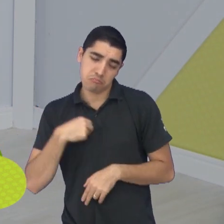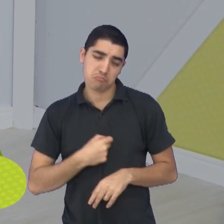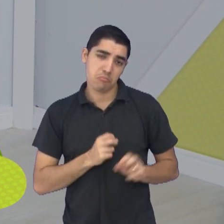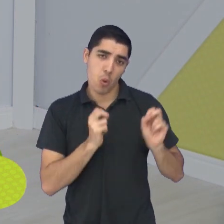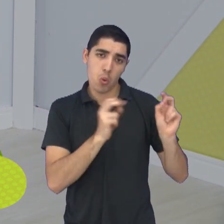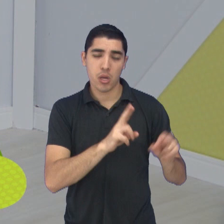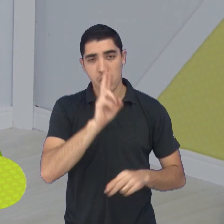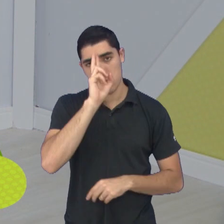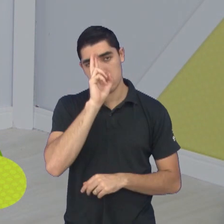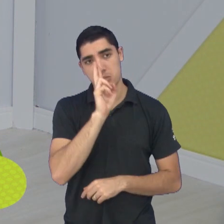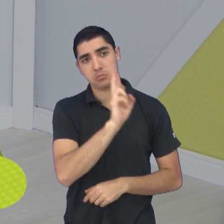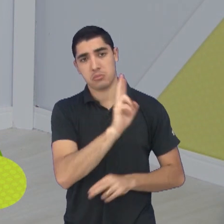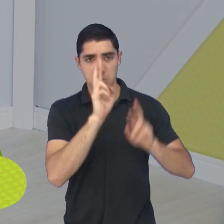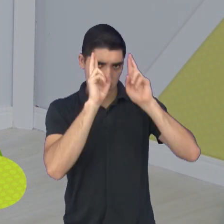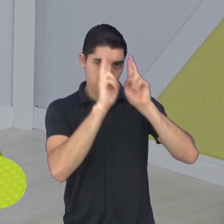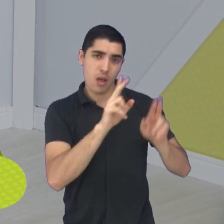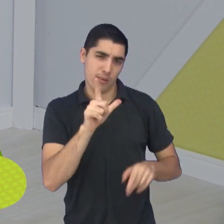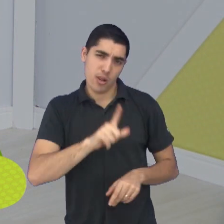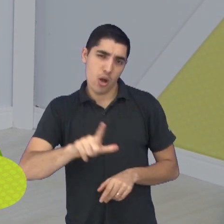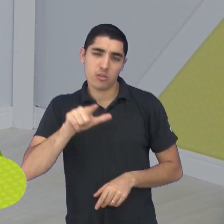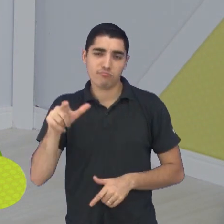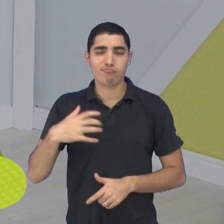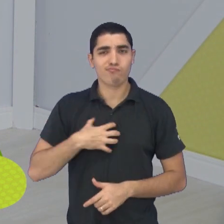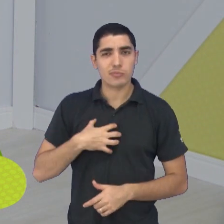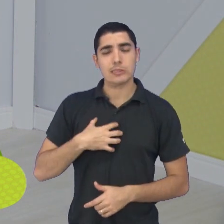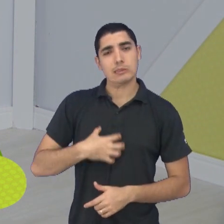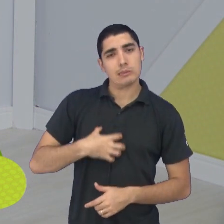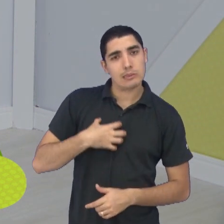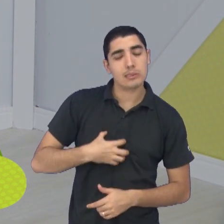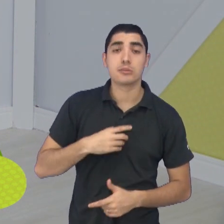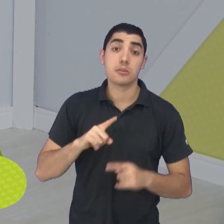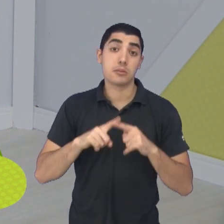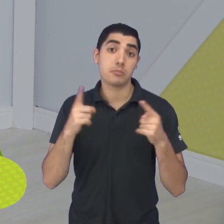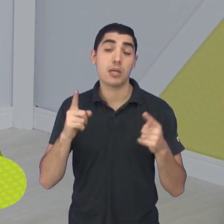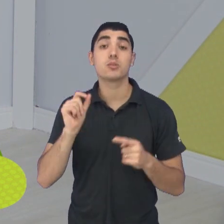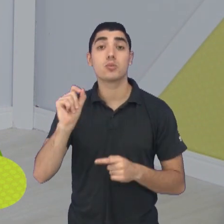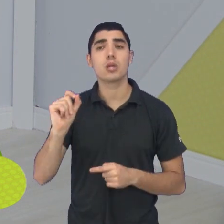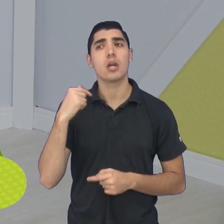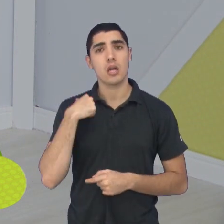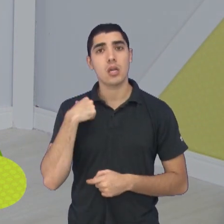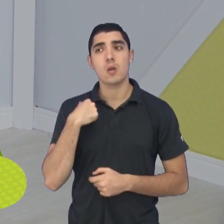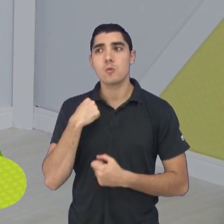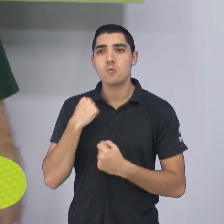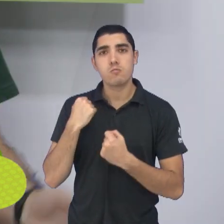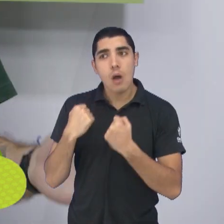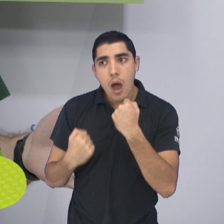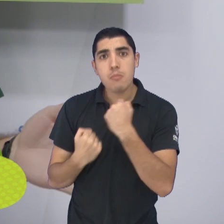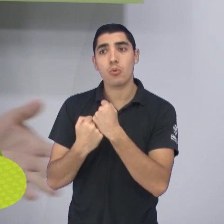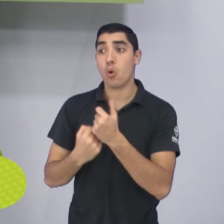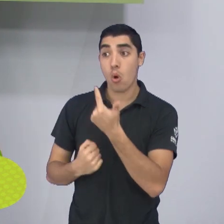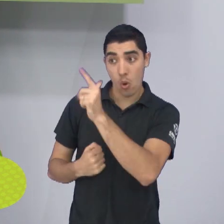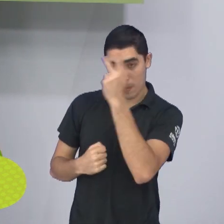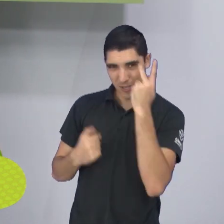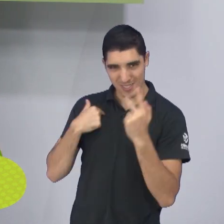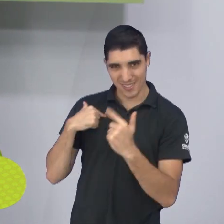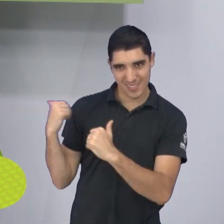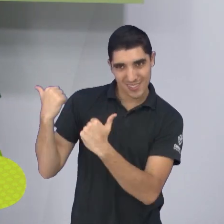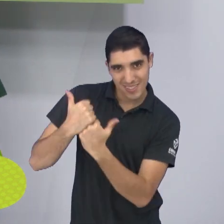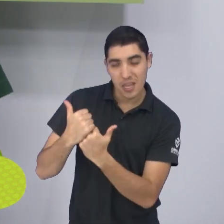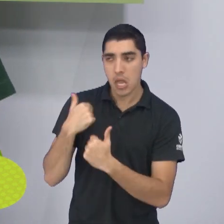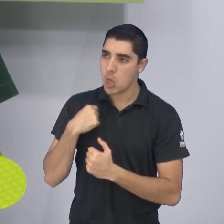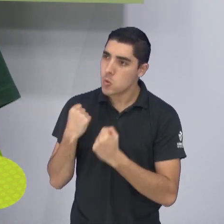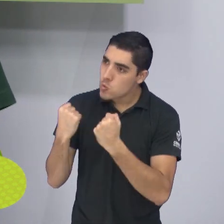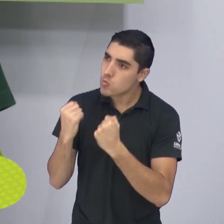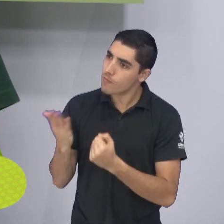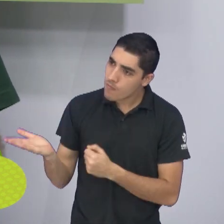mas, obviamente, ficou bravo de ficar na reserva, mas ressaltou, torci por quem entrou no meu lugar. É, você, no programa de quarta-feira, falou